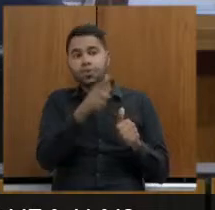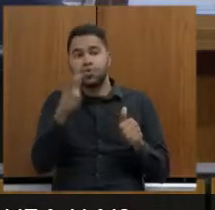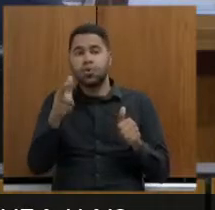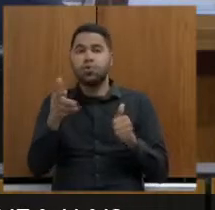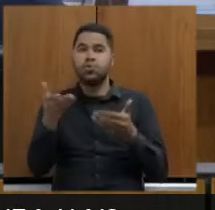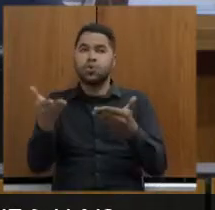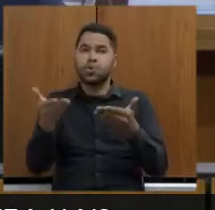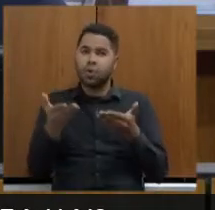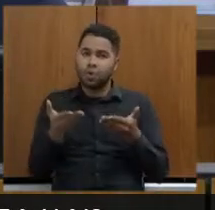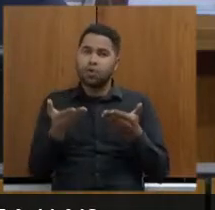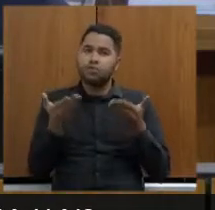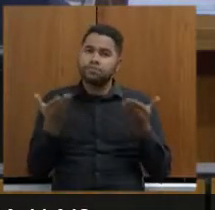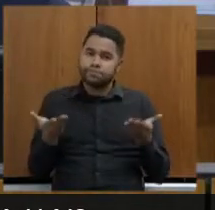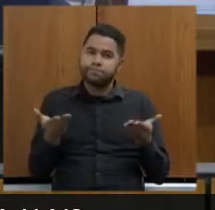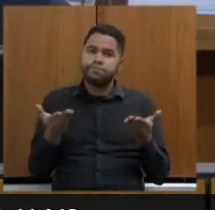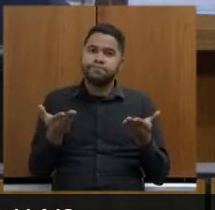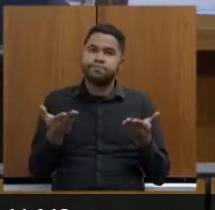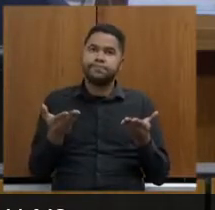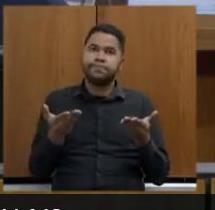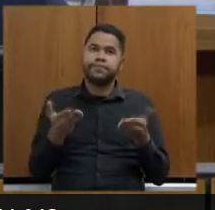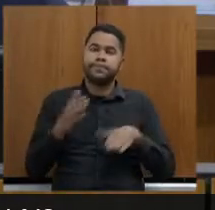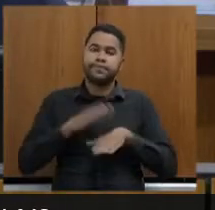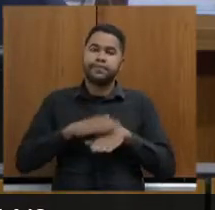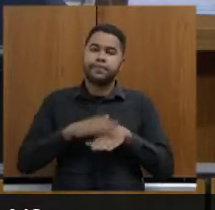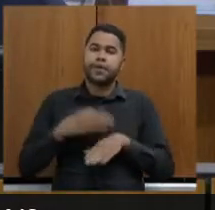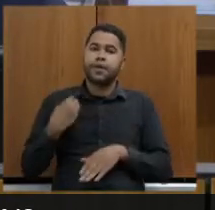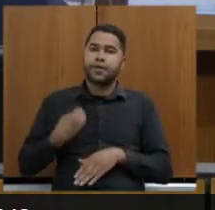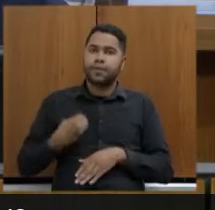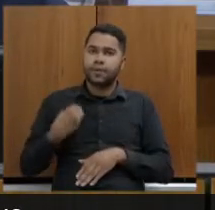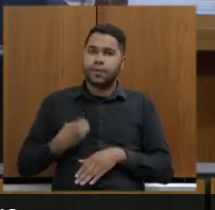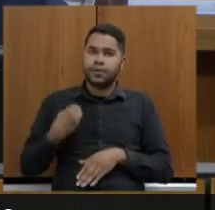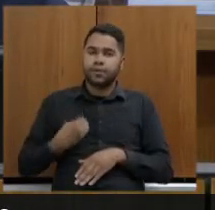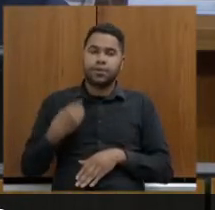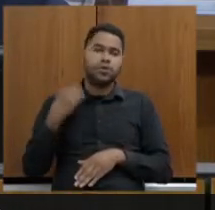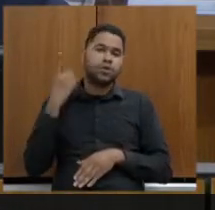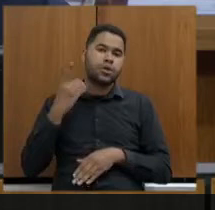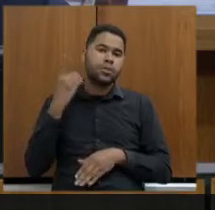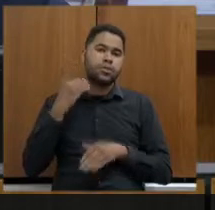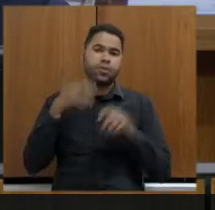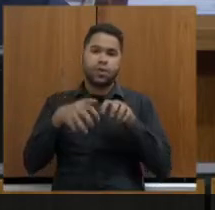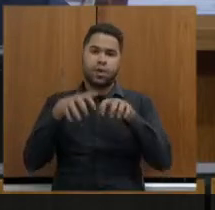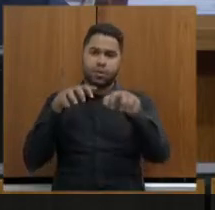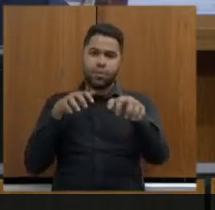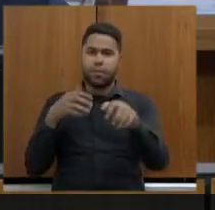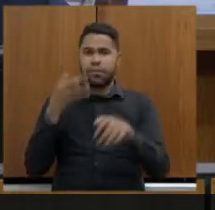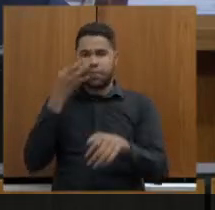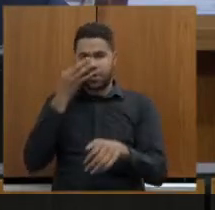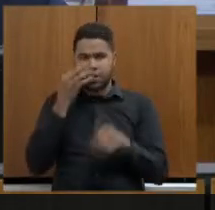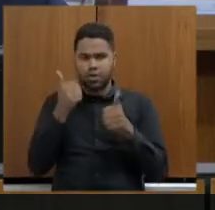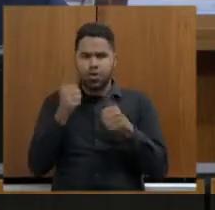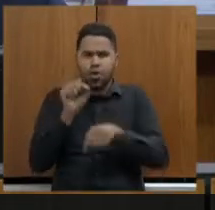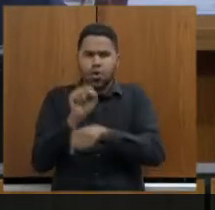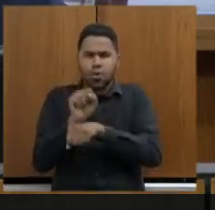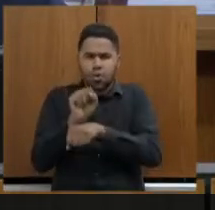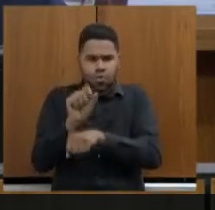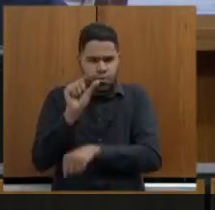e assim, então, iríamos com as participações aí, remotamente e presencialmente. Um instante só,